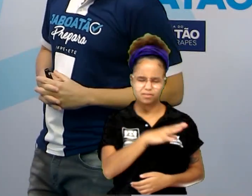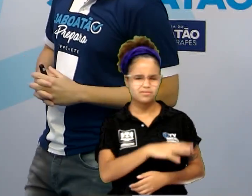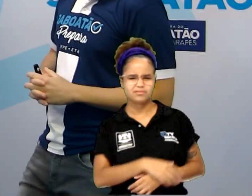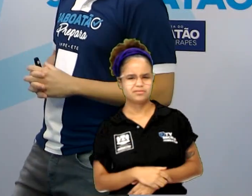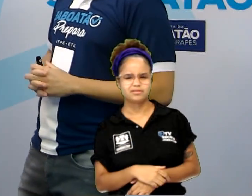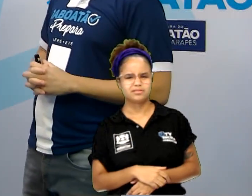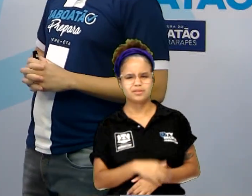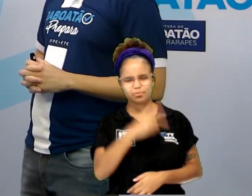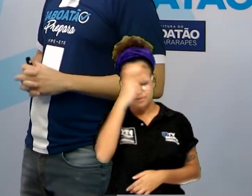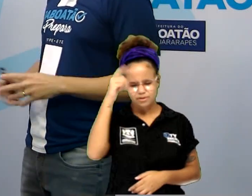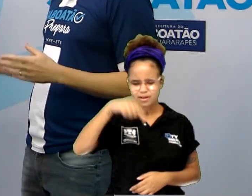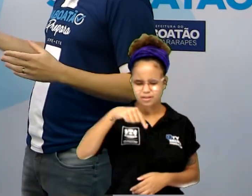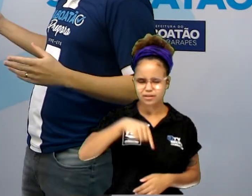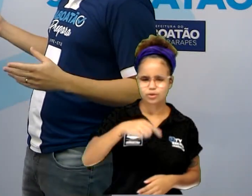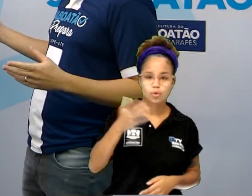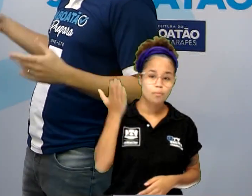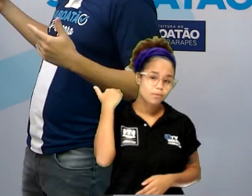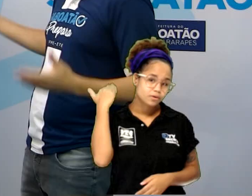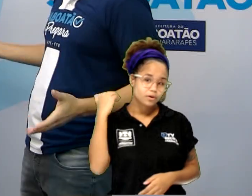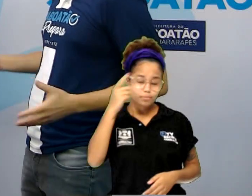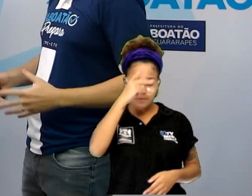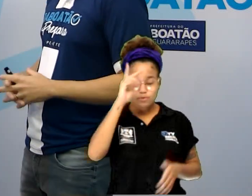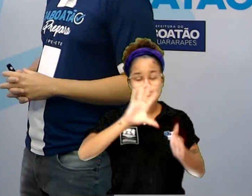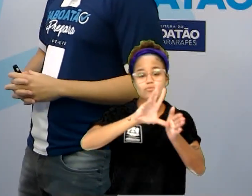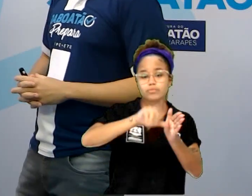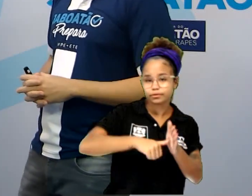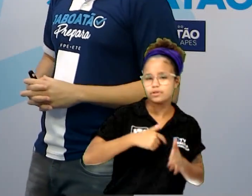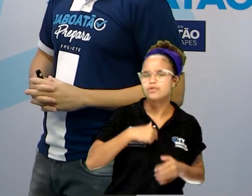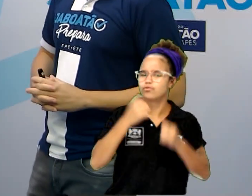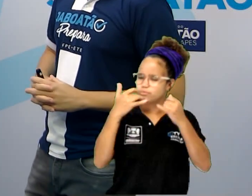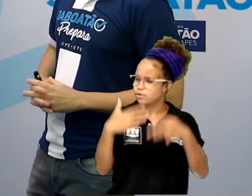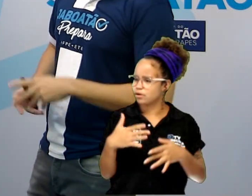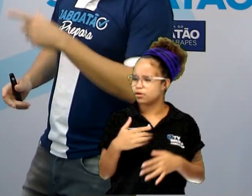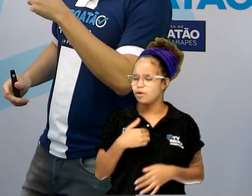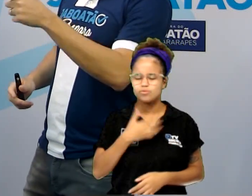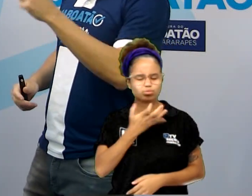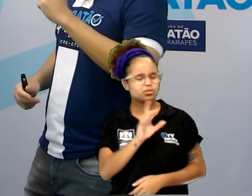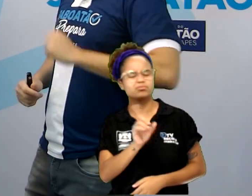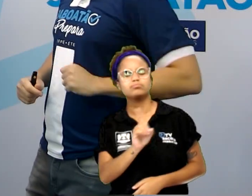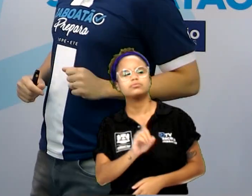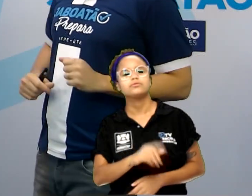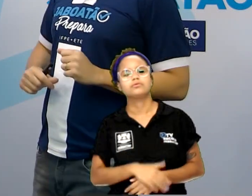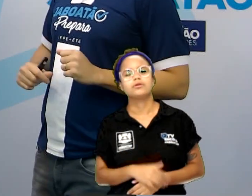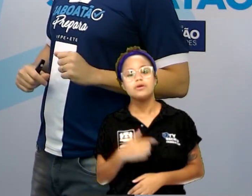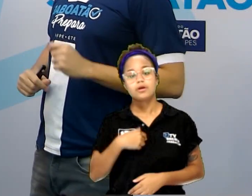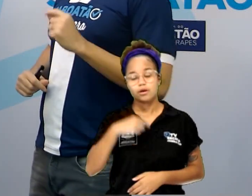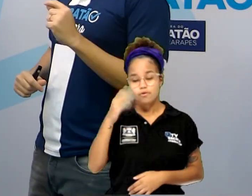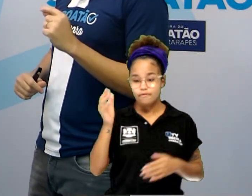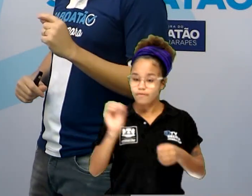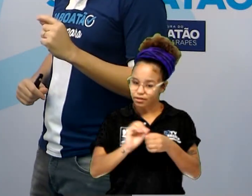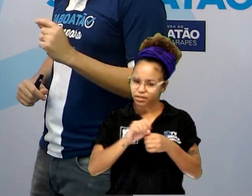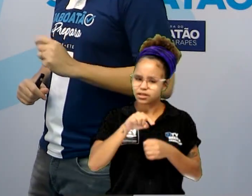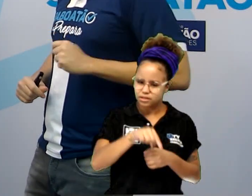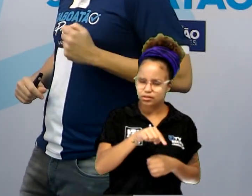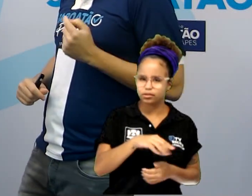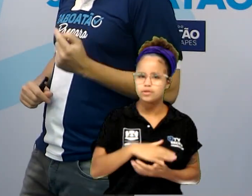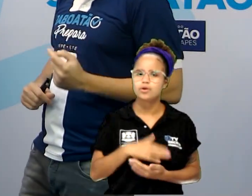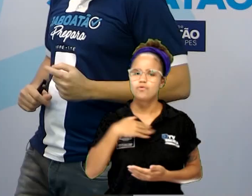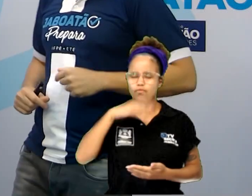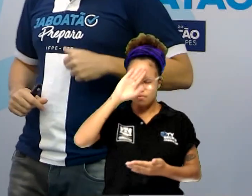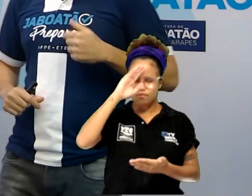aqui todo mundo rouba. E eu vou dizer, não importa, será esse o meu carnaval. Vou confiar